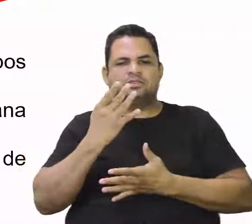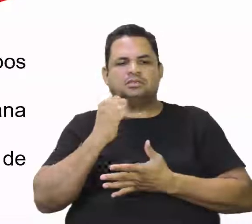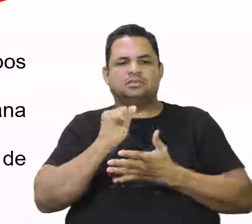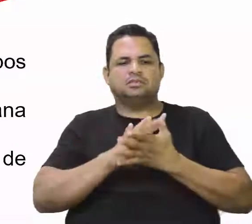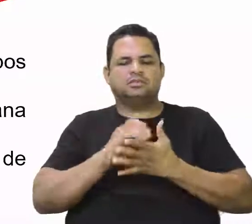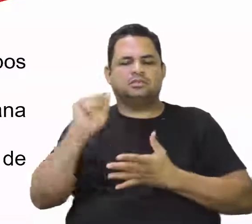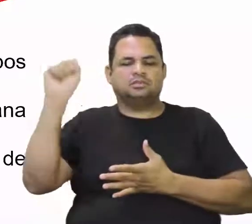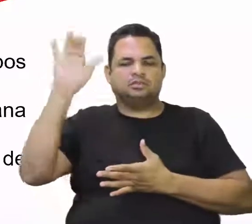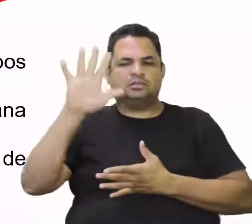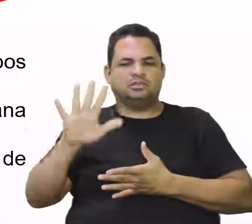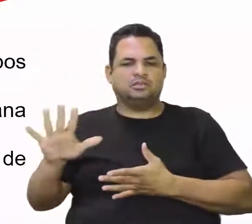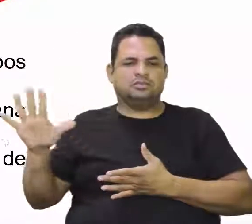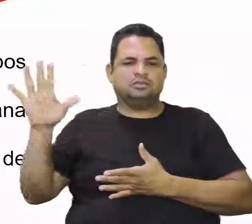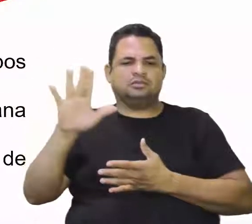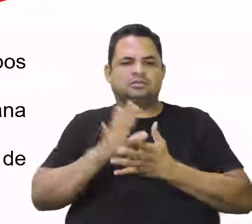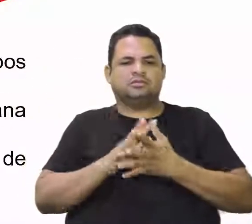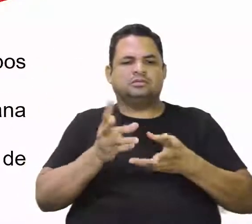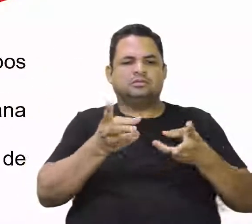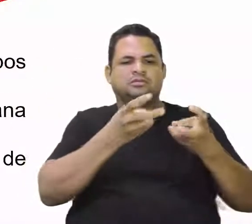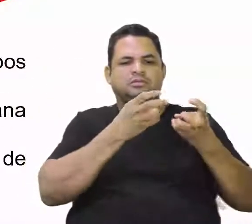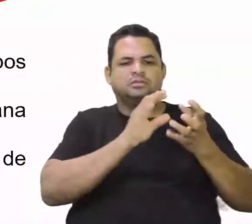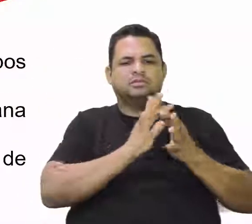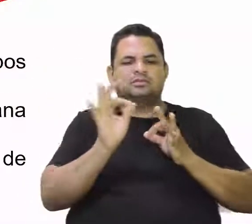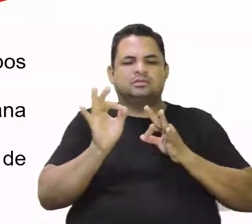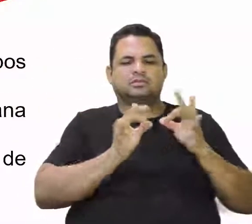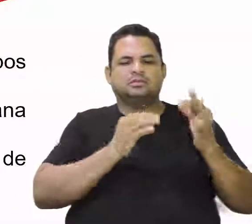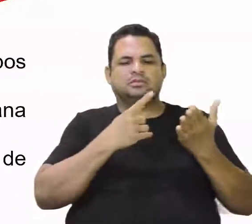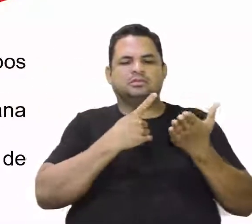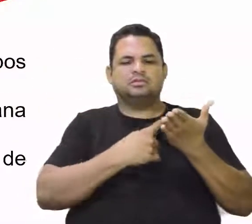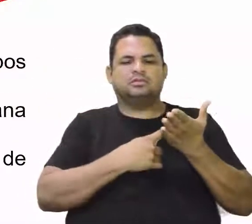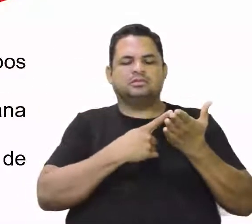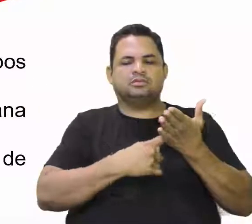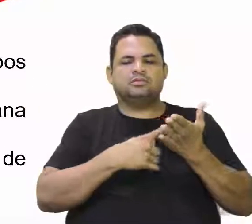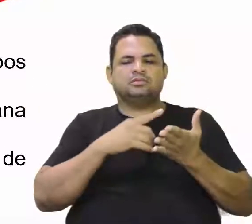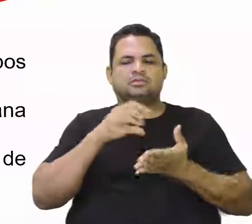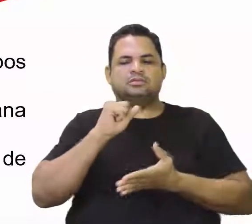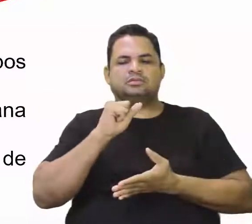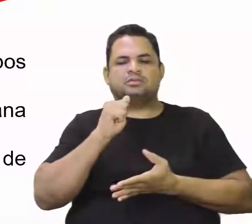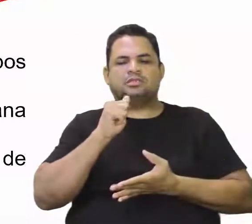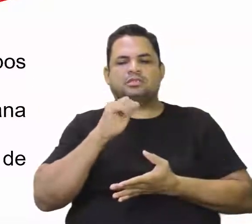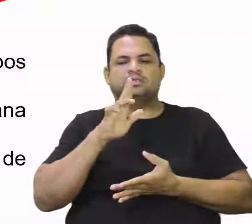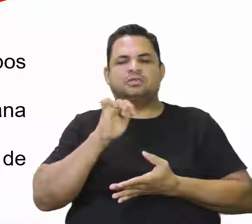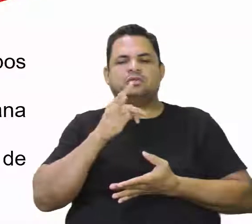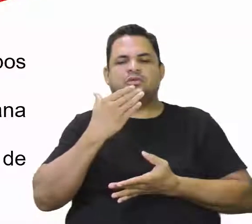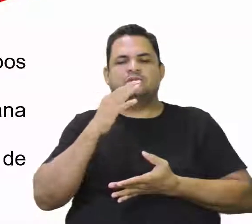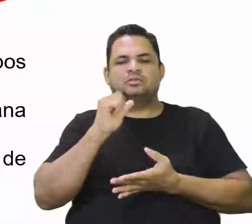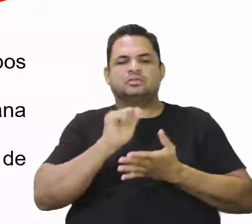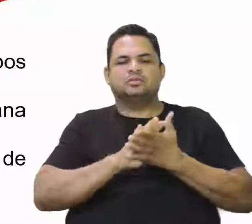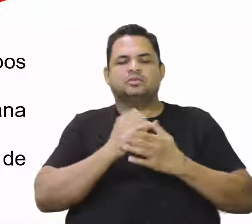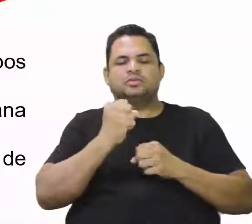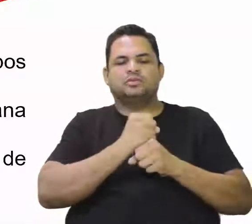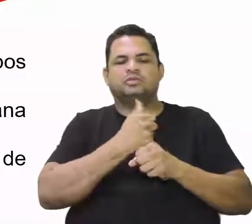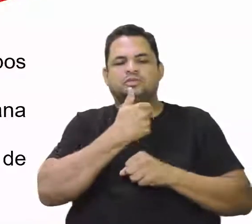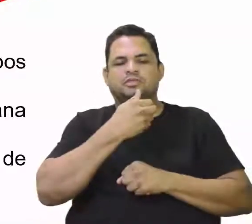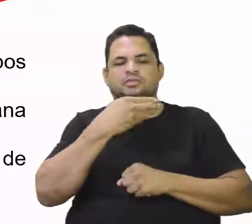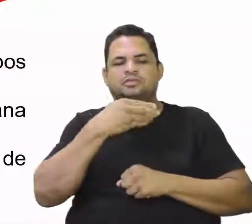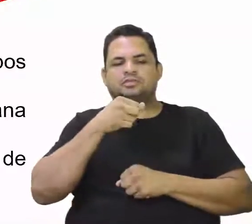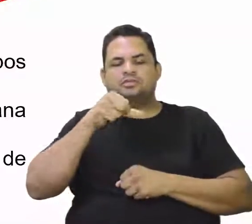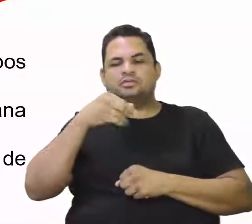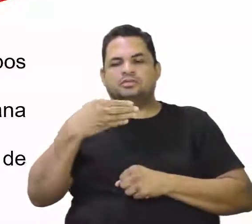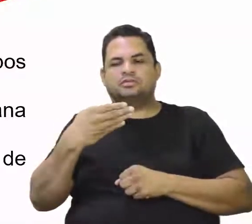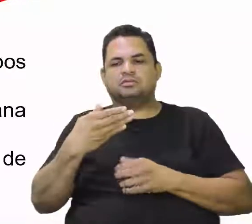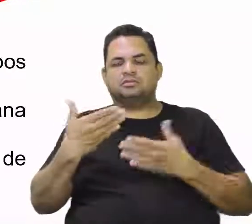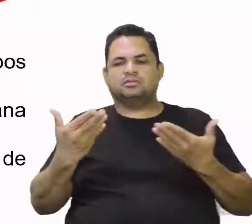Ásia? Ou a exploração estabelecida no Tratado de Saragossa de 1494? Hã?